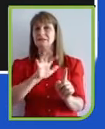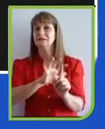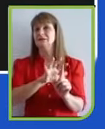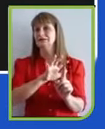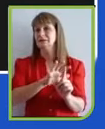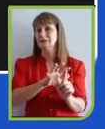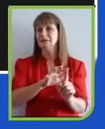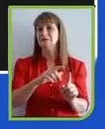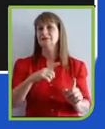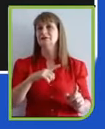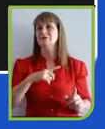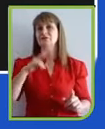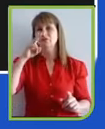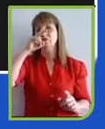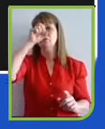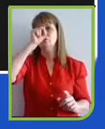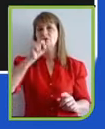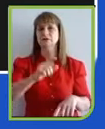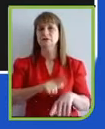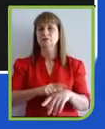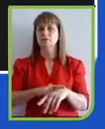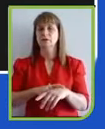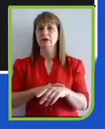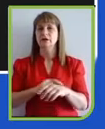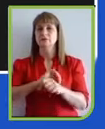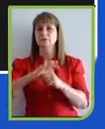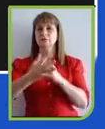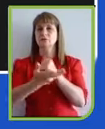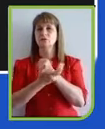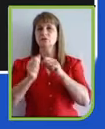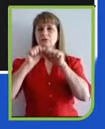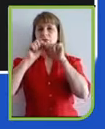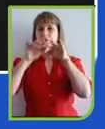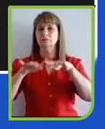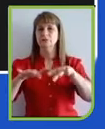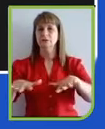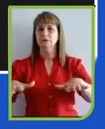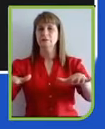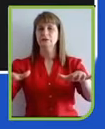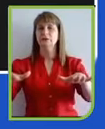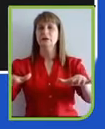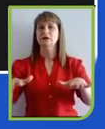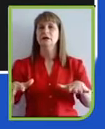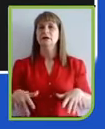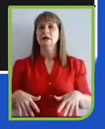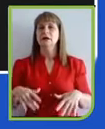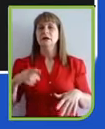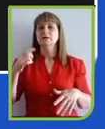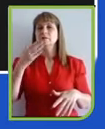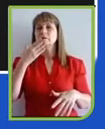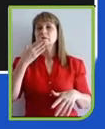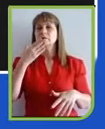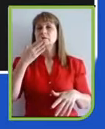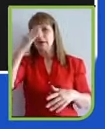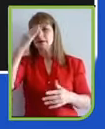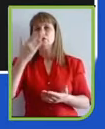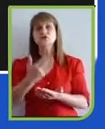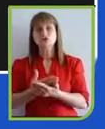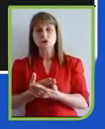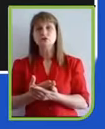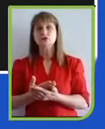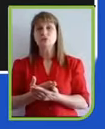muito para que ela venha para ficar, que foi a gente observar que houve menos competição